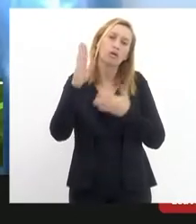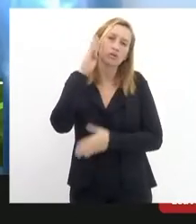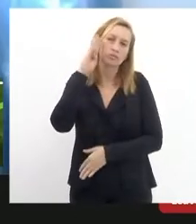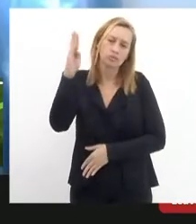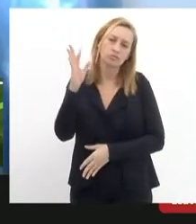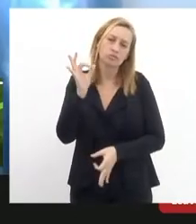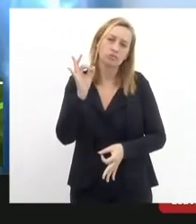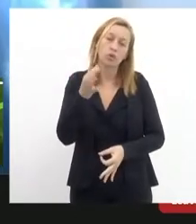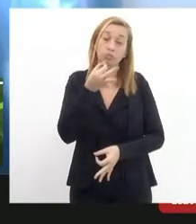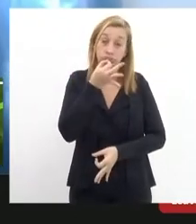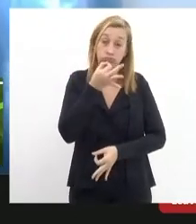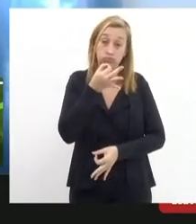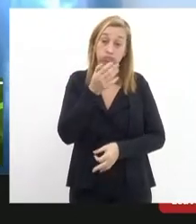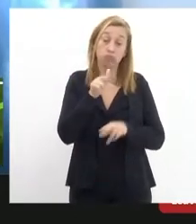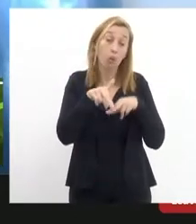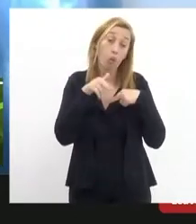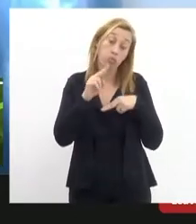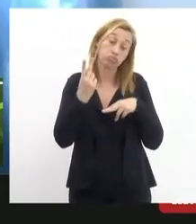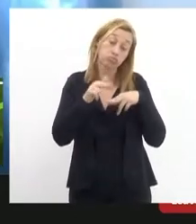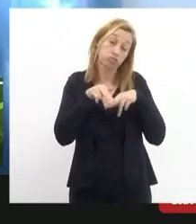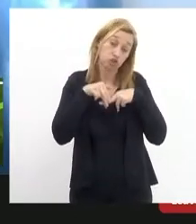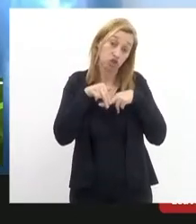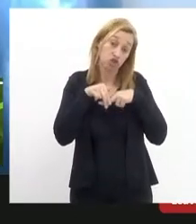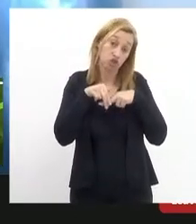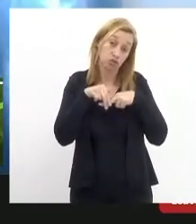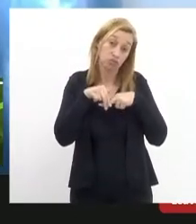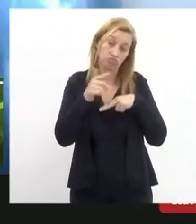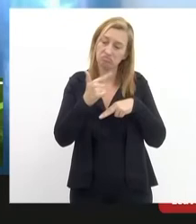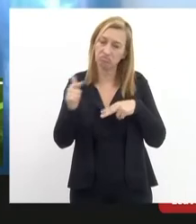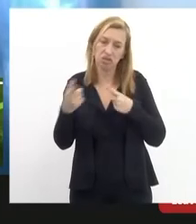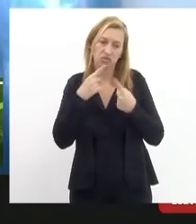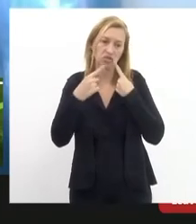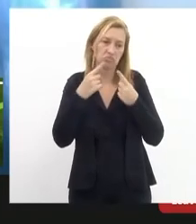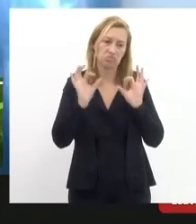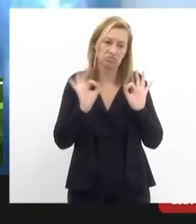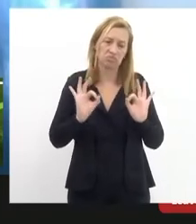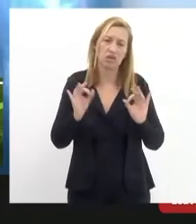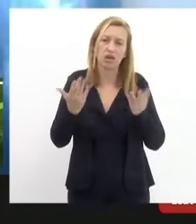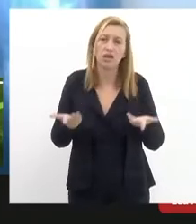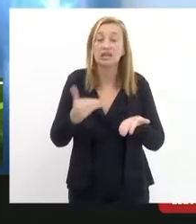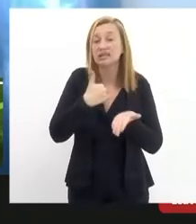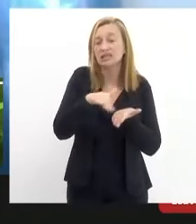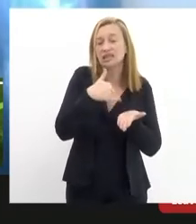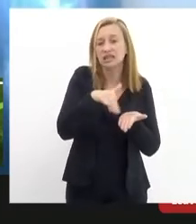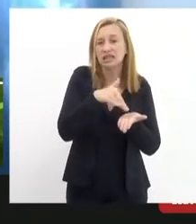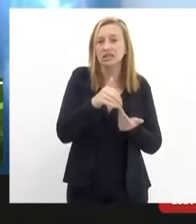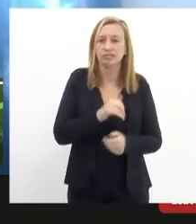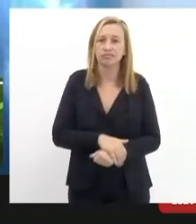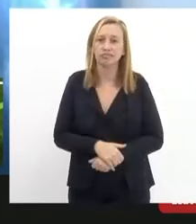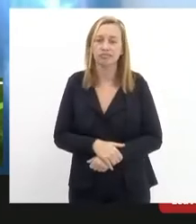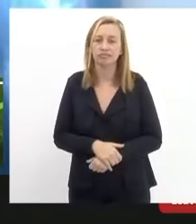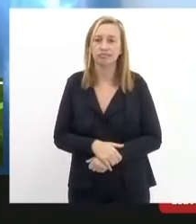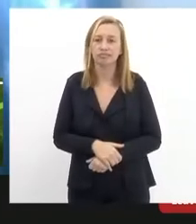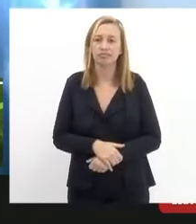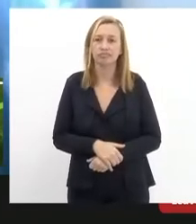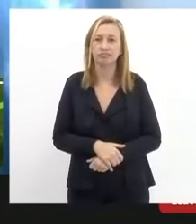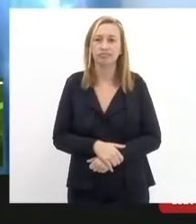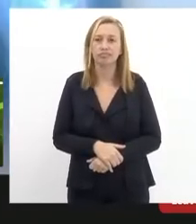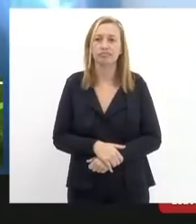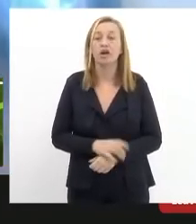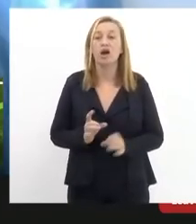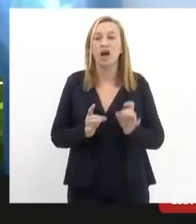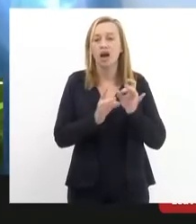justificativa já que não houve um debate segundo o Saad da secretaria para a